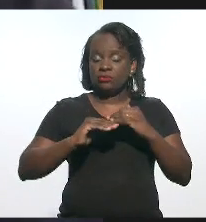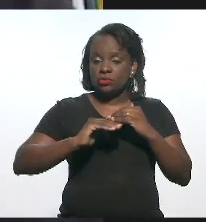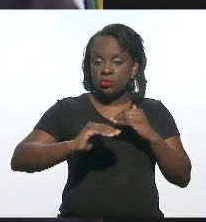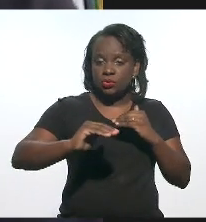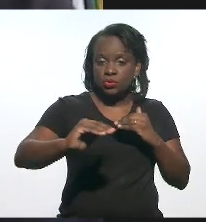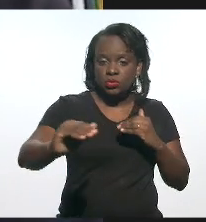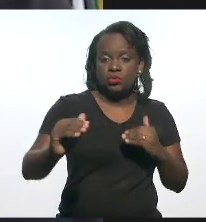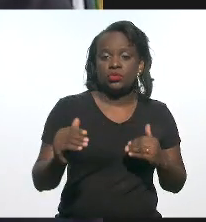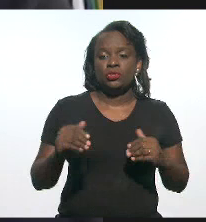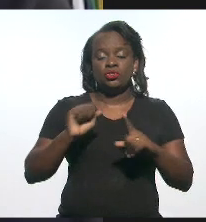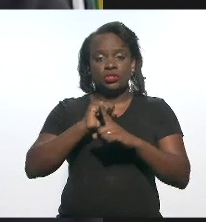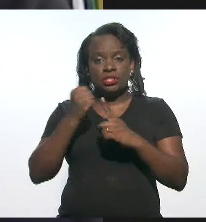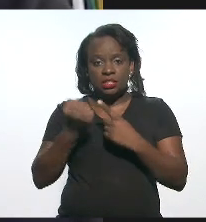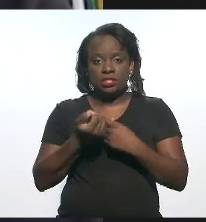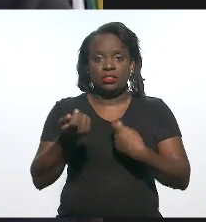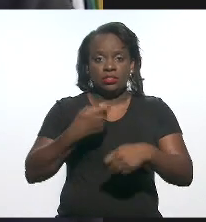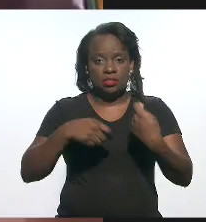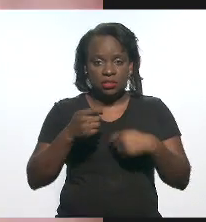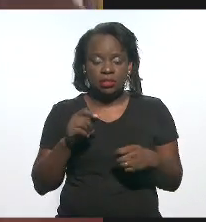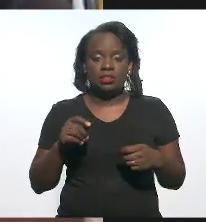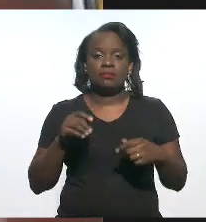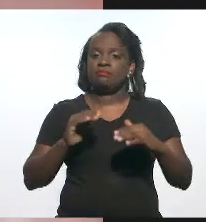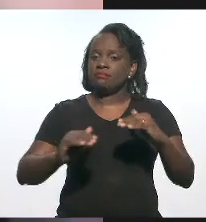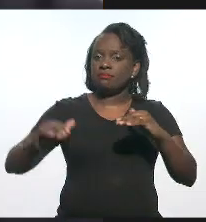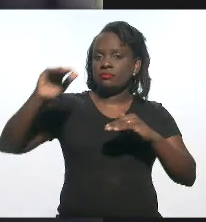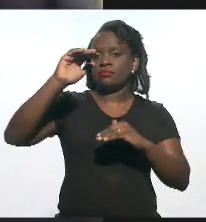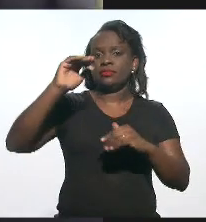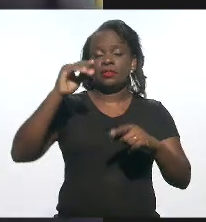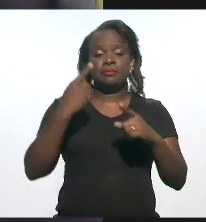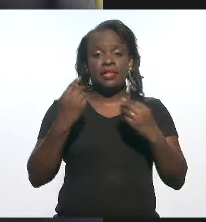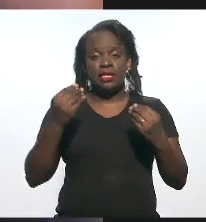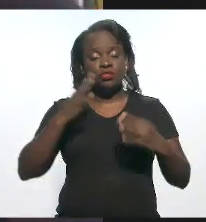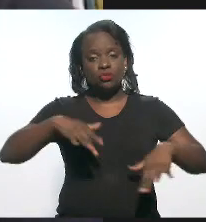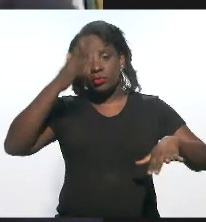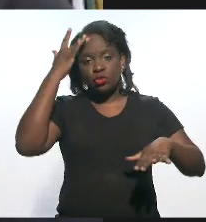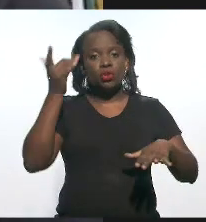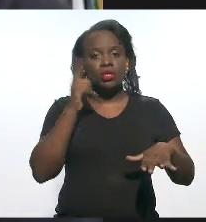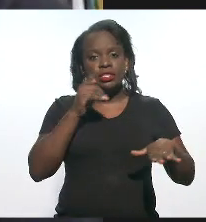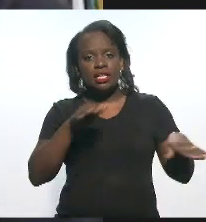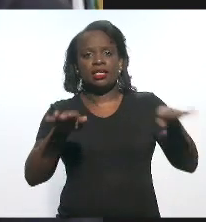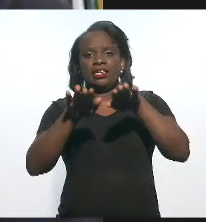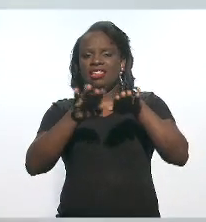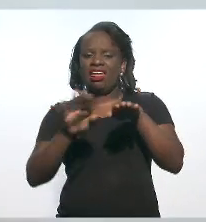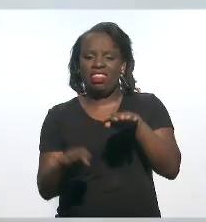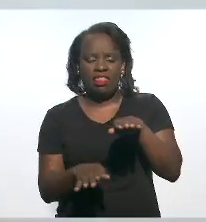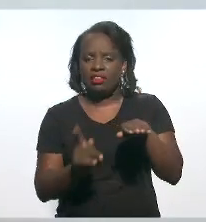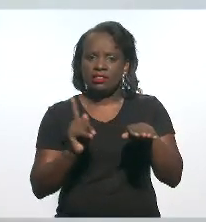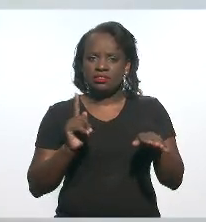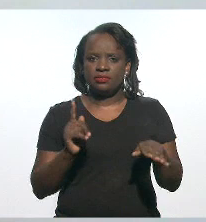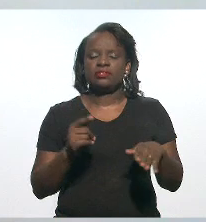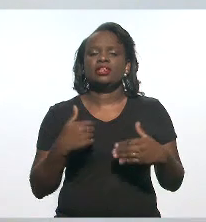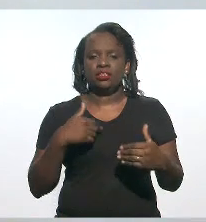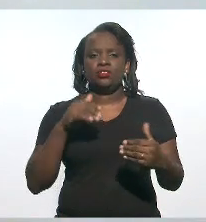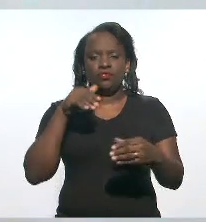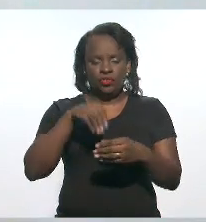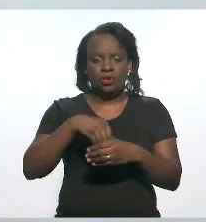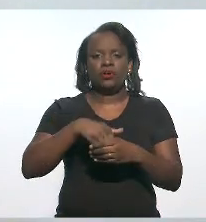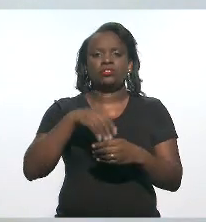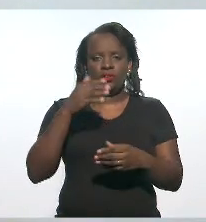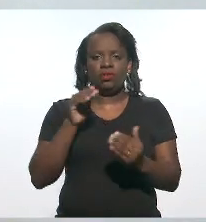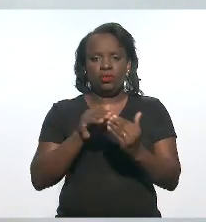condição socioeconômica por cima para que todos subam e não por baixo. Eu gosto de valorar o projeto,